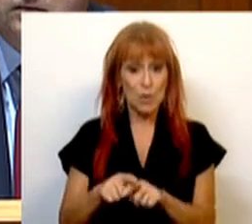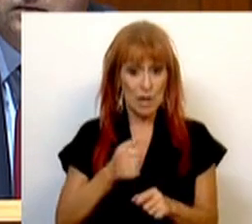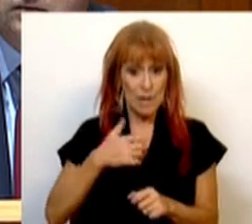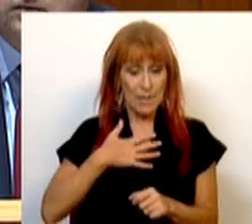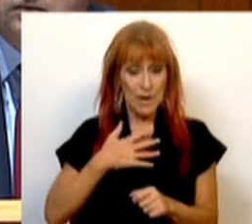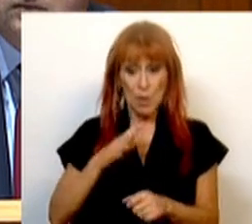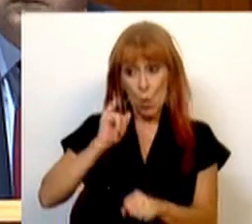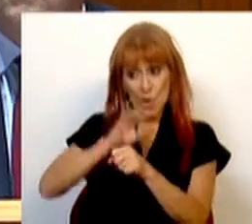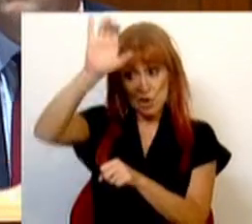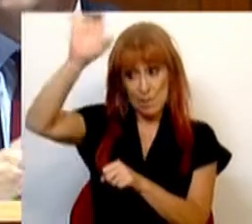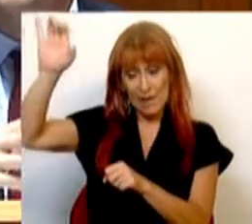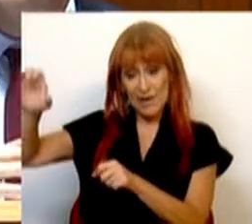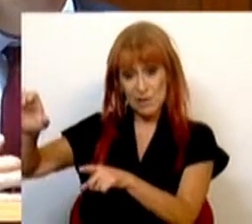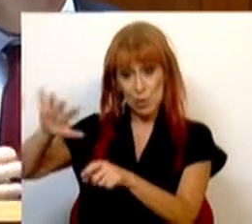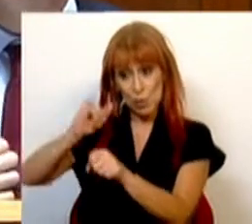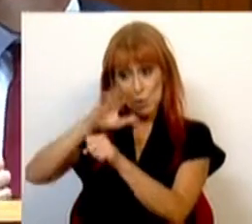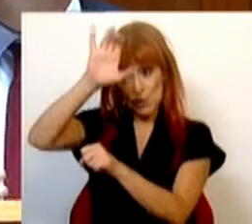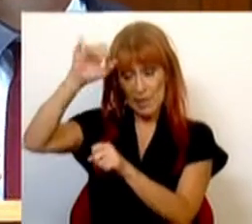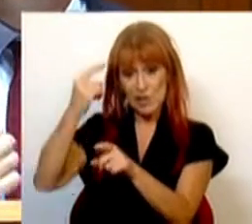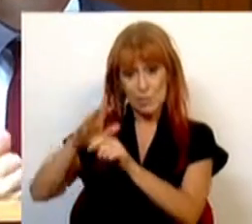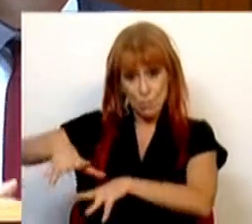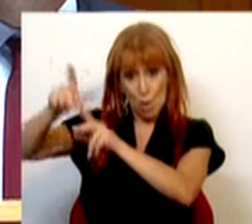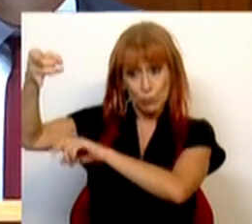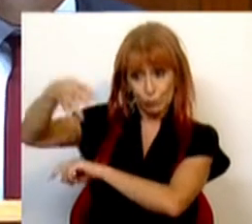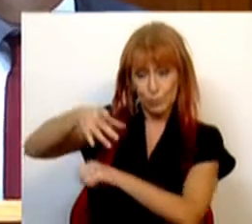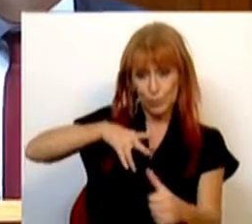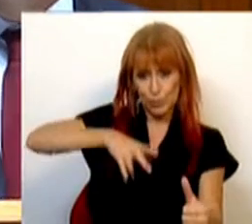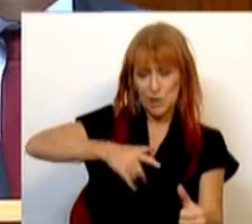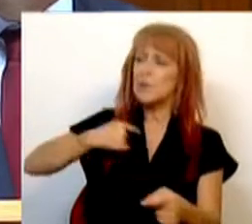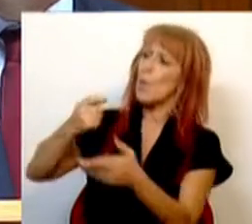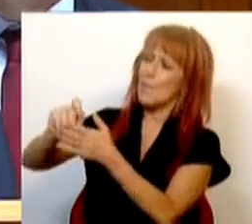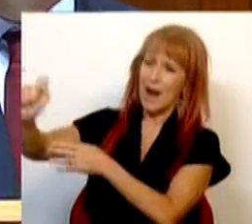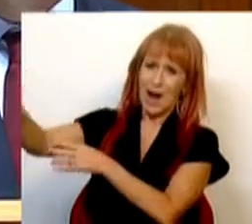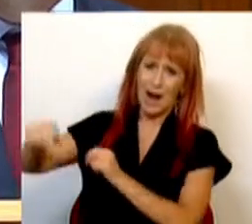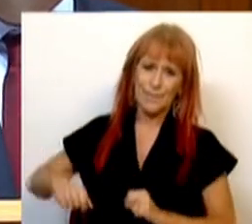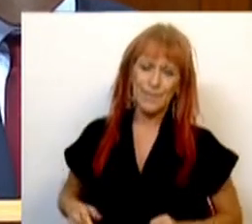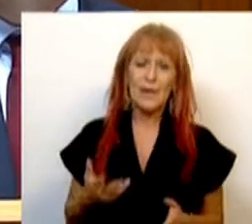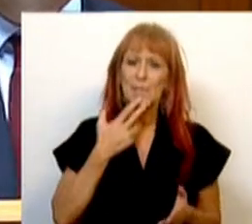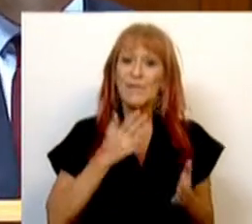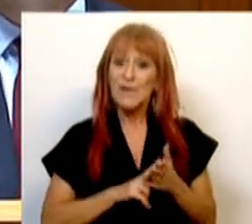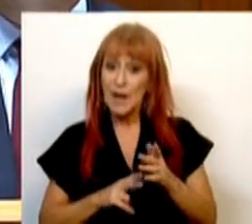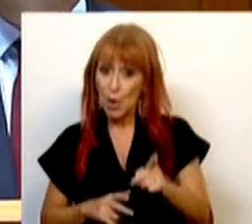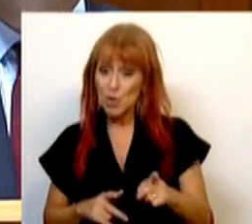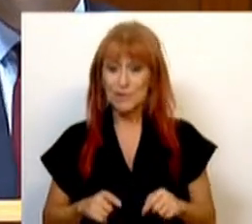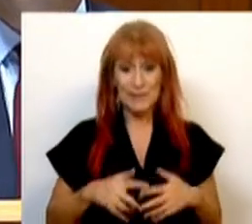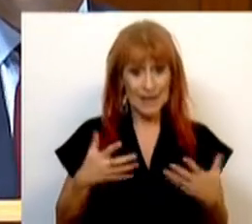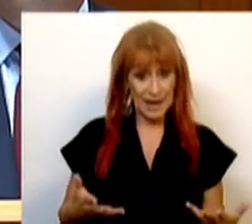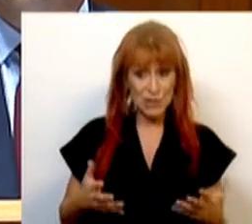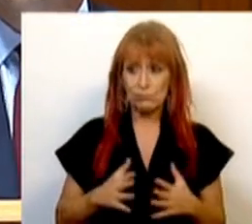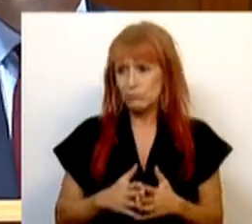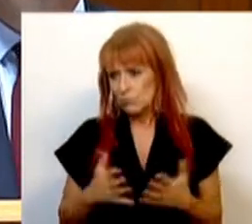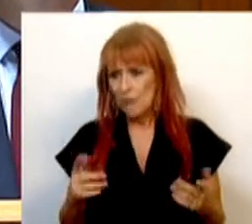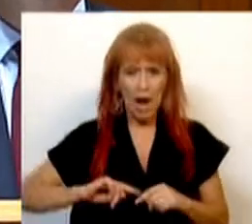empresas de outros países, de outros países mais desenvolvidos do que nós, estão a pagar. Mas a verdade é que nestes